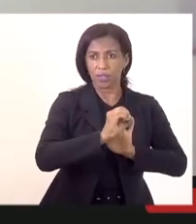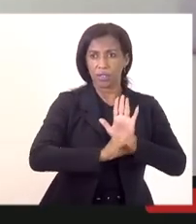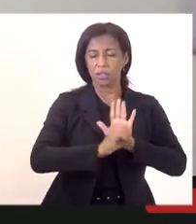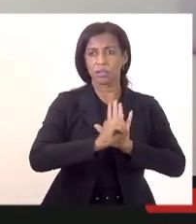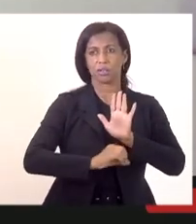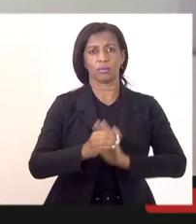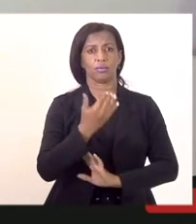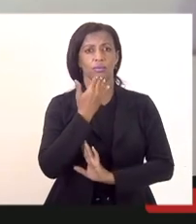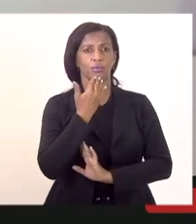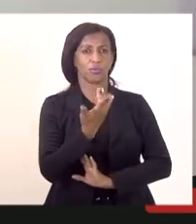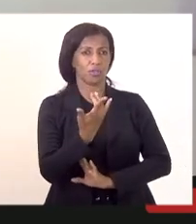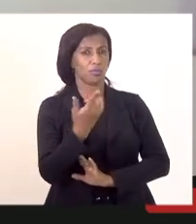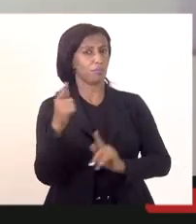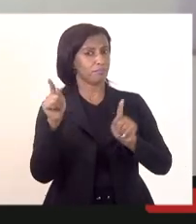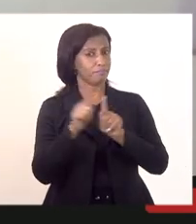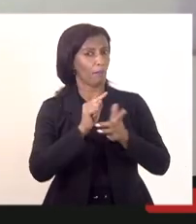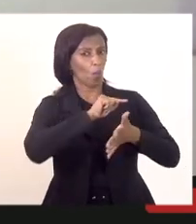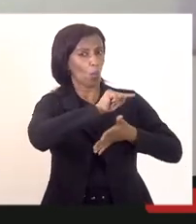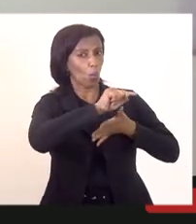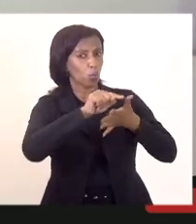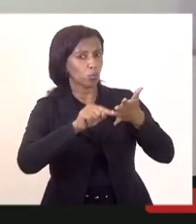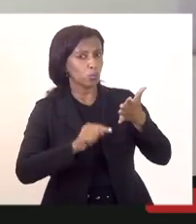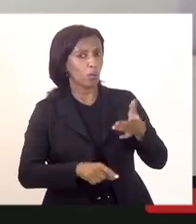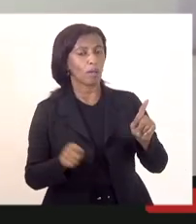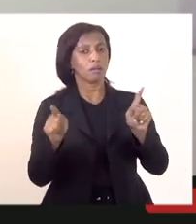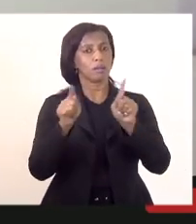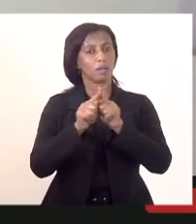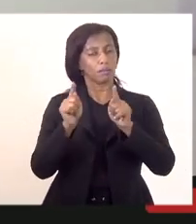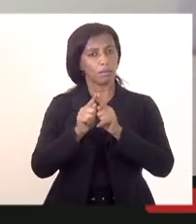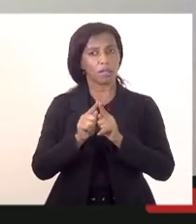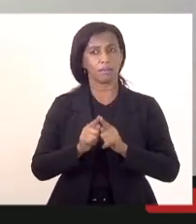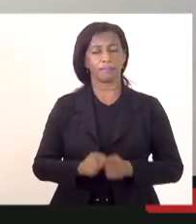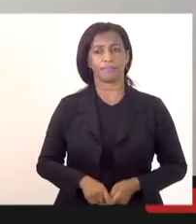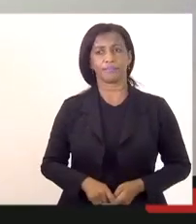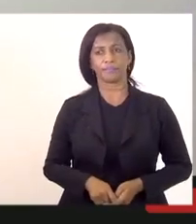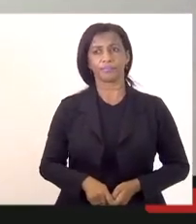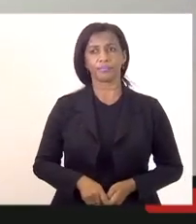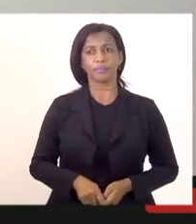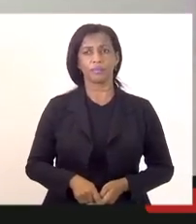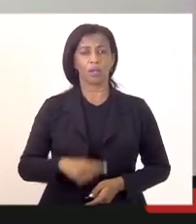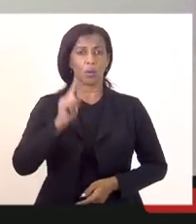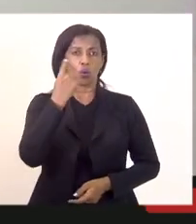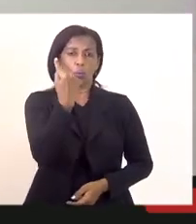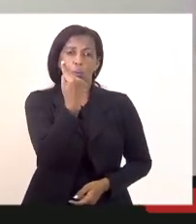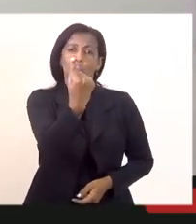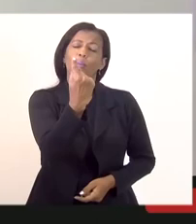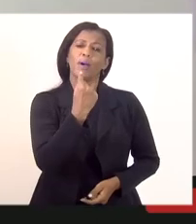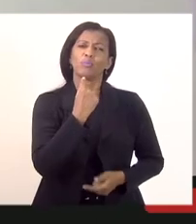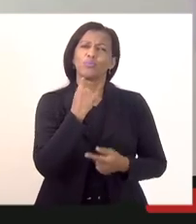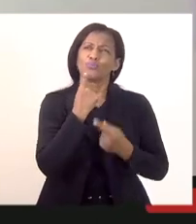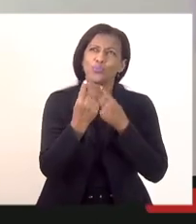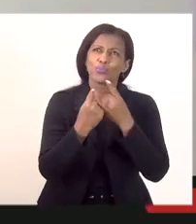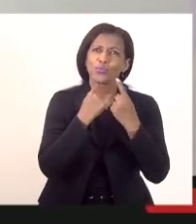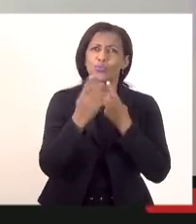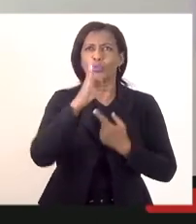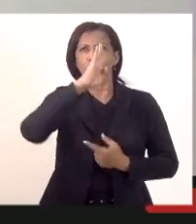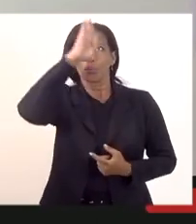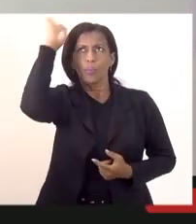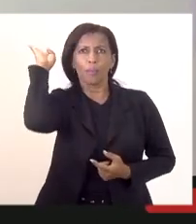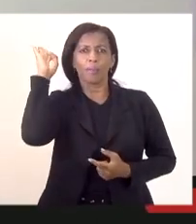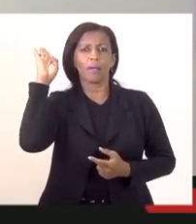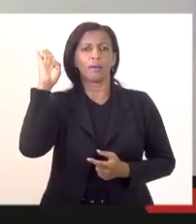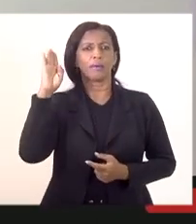de pontuar isso já para quando o comando for falar, a gente entender, uma dúvida sobre os bombeiros da área da saúde.